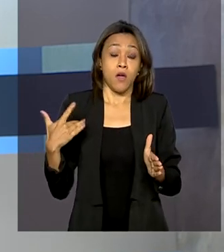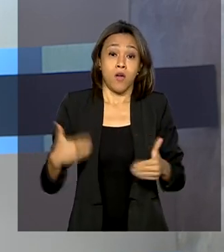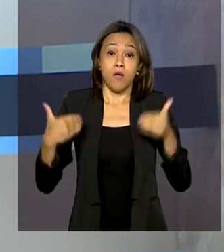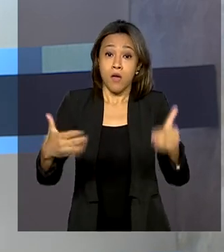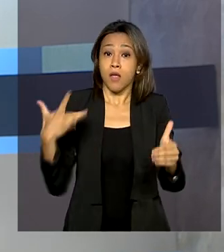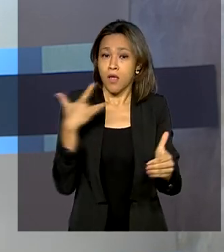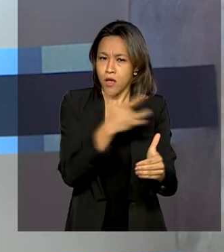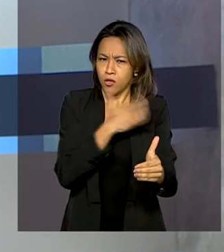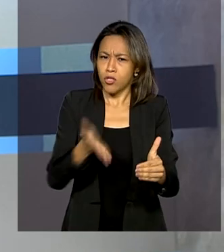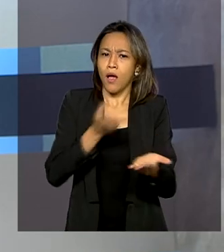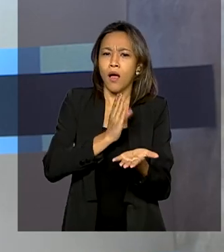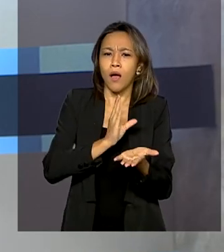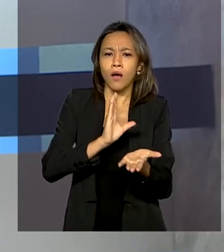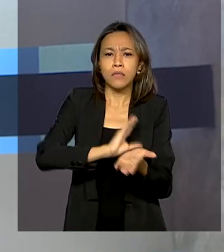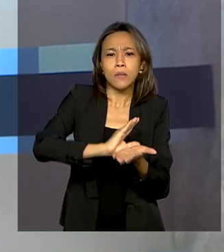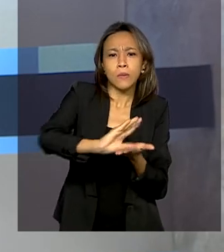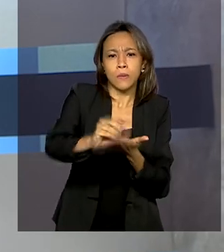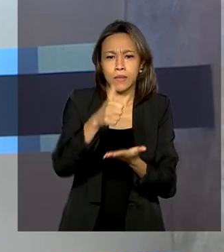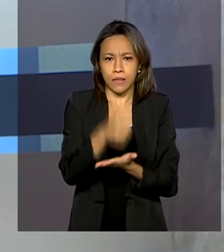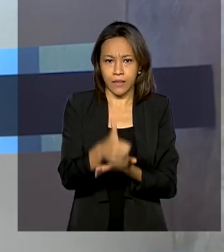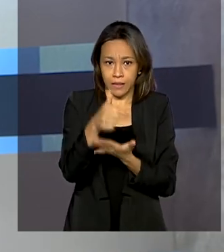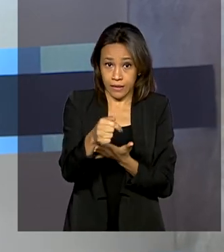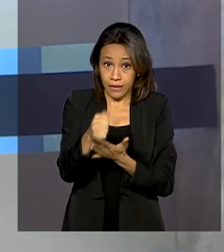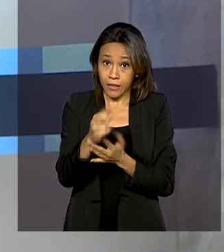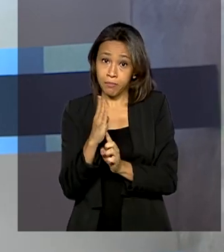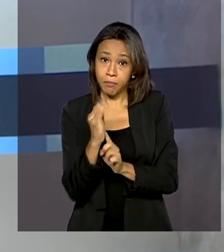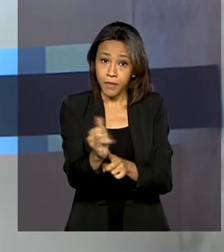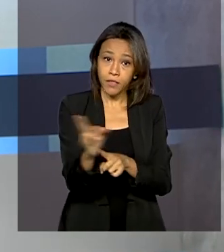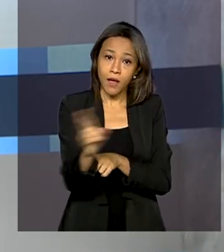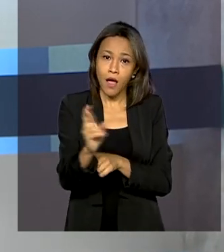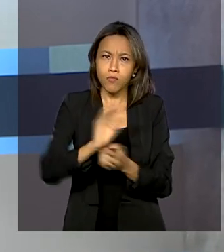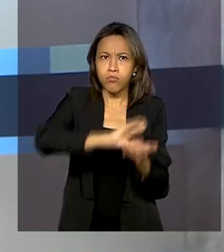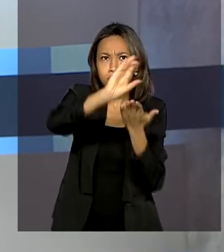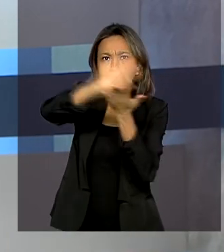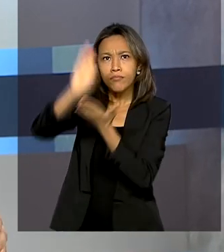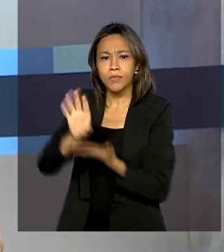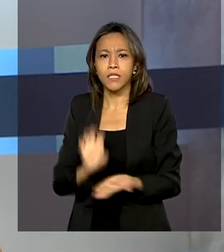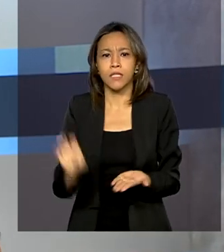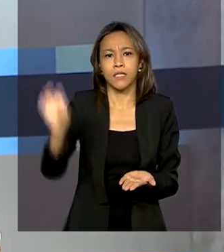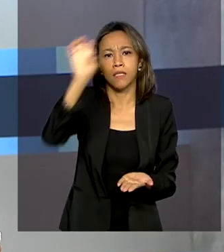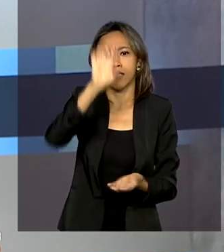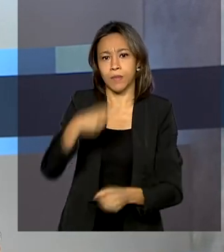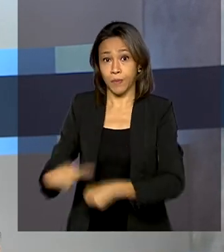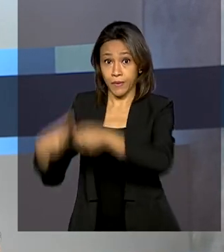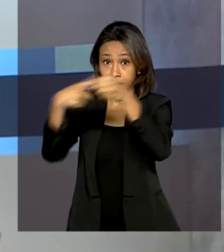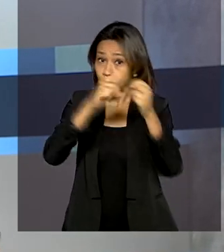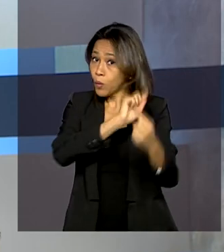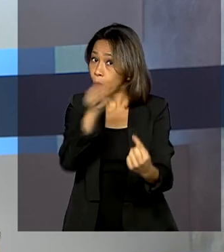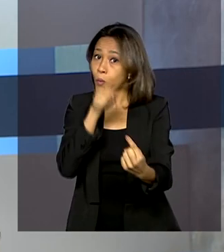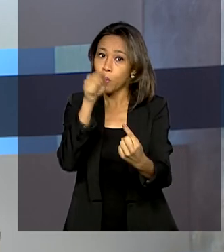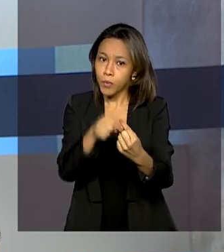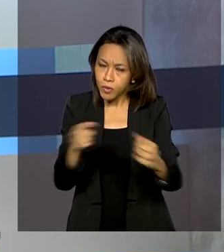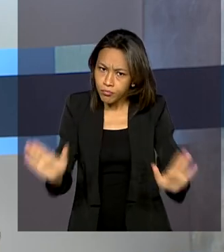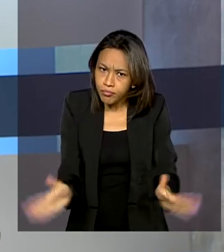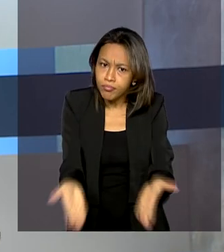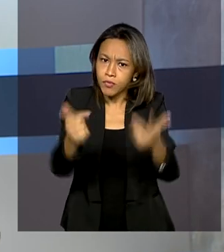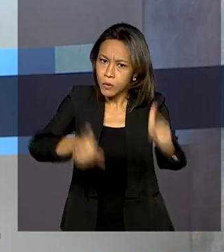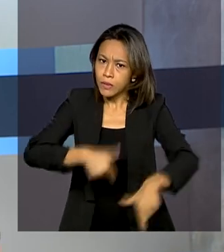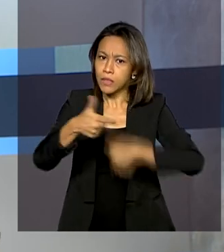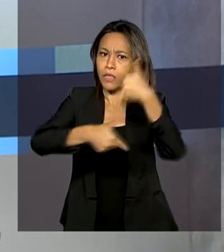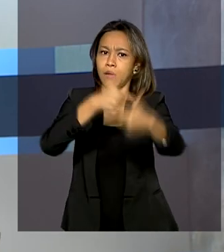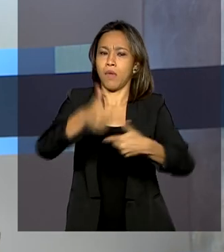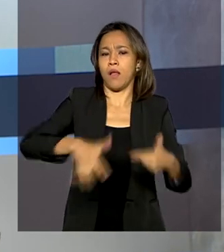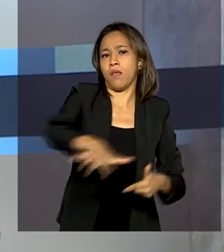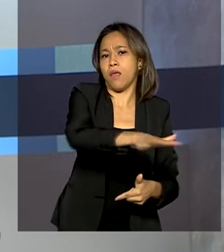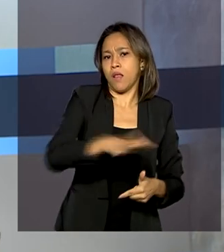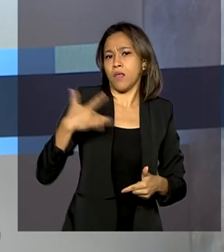177 bilhões de reais aos estados e municípios para o financiamento de ações e serviços públicos de saúde,